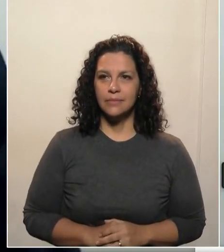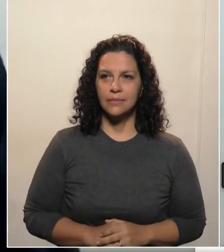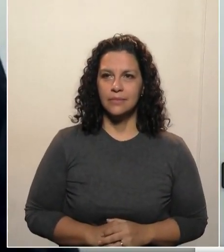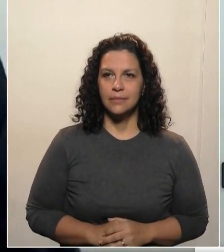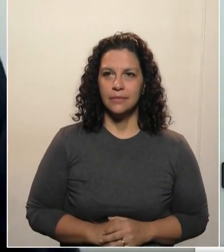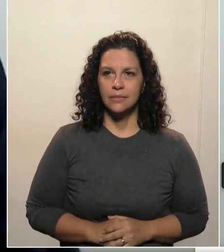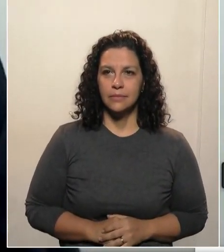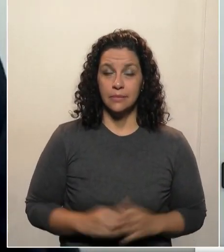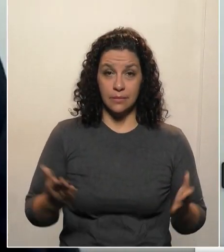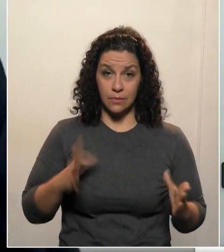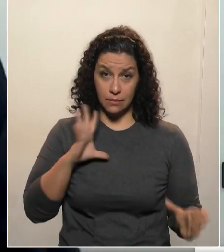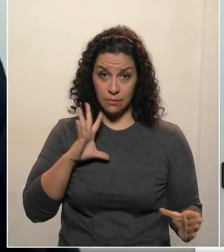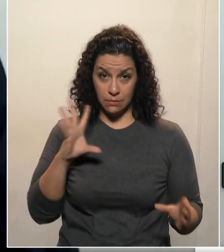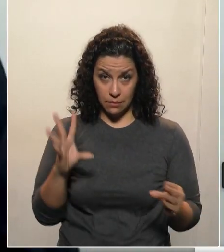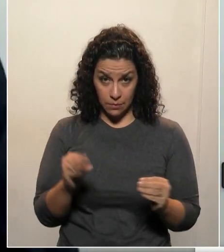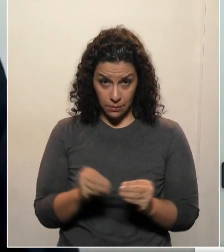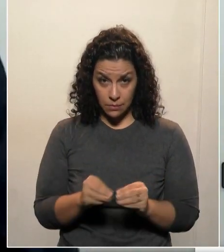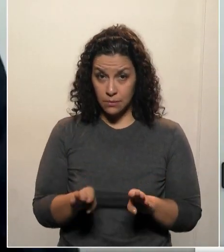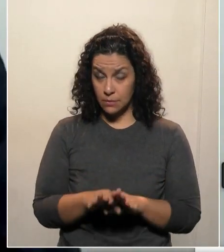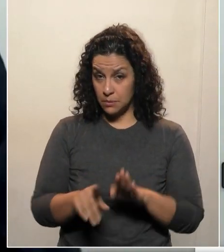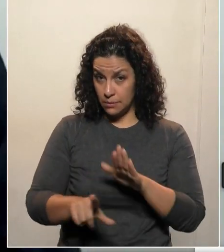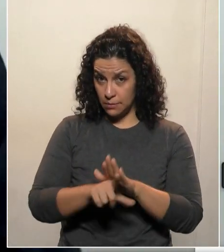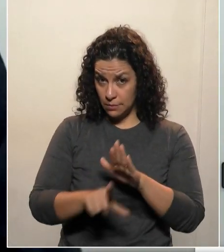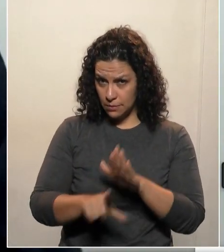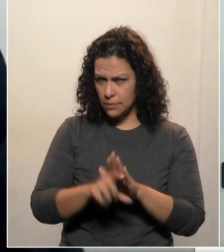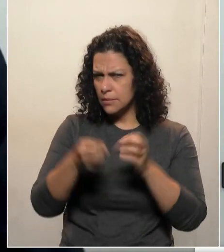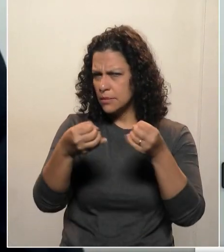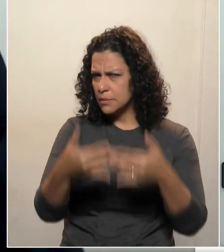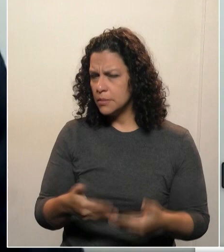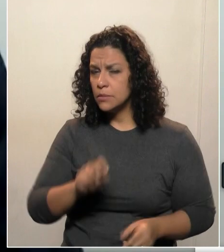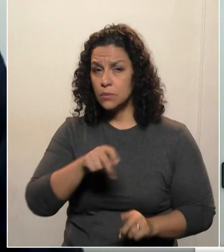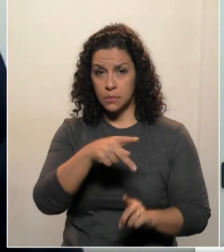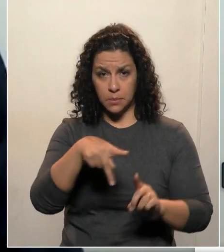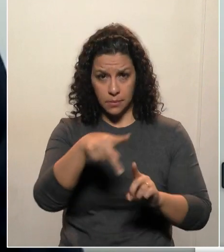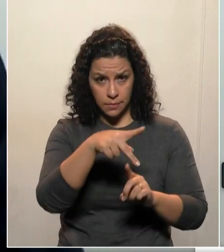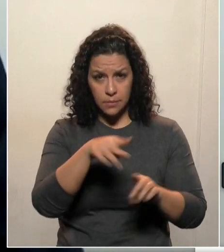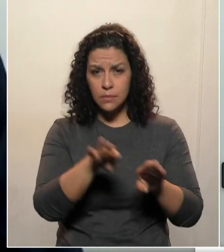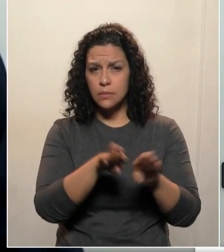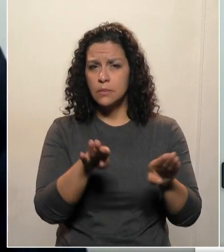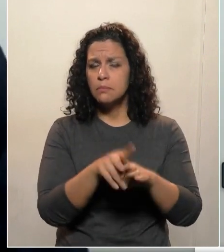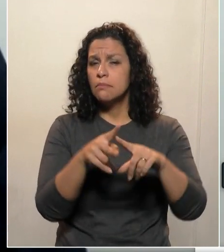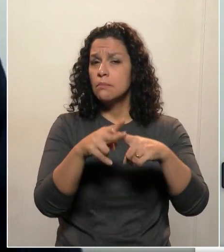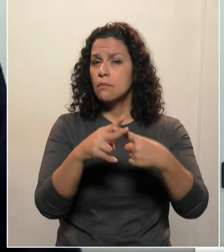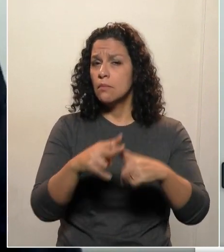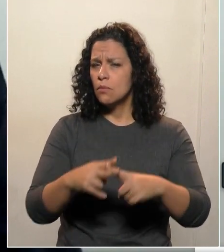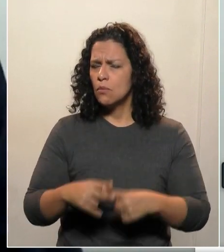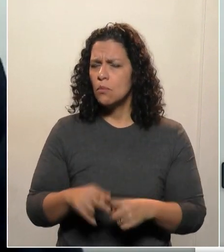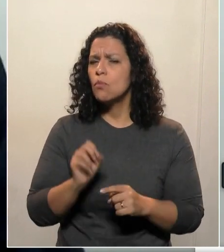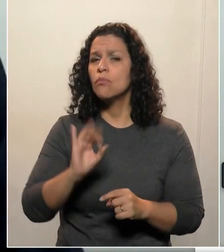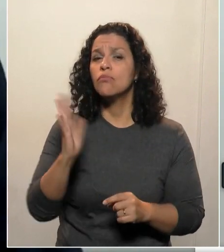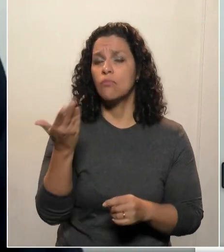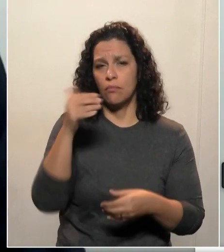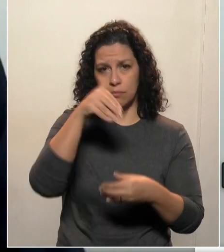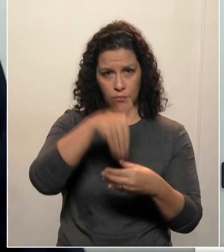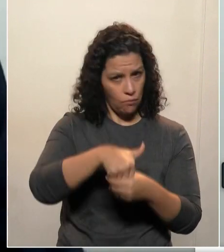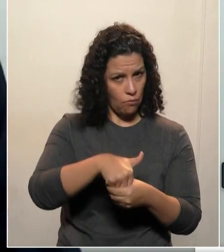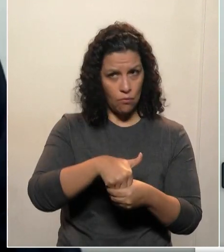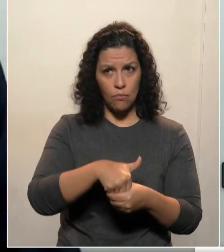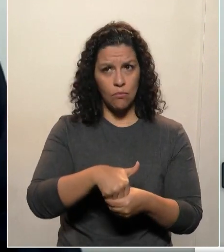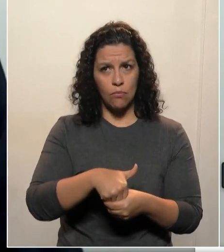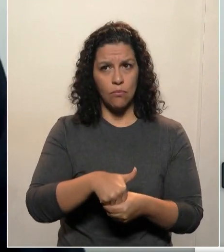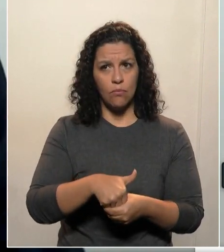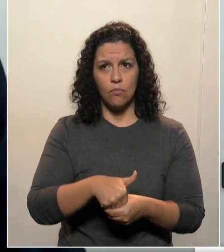A lei complementar trata-se apenas em relação à previdência e ajustar aquilo que já foi votado, sem pressa,